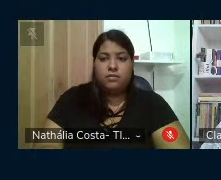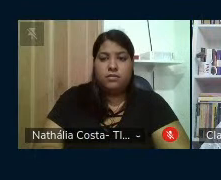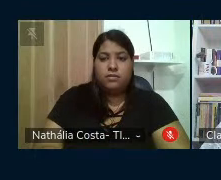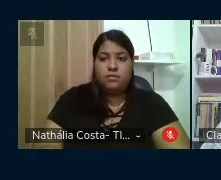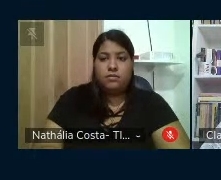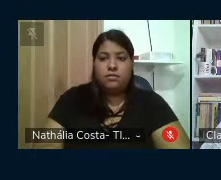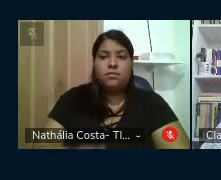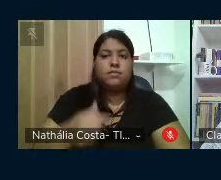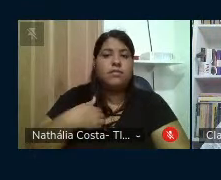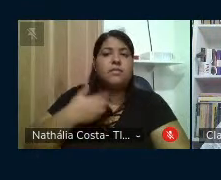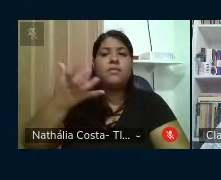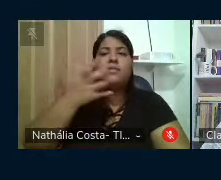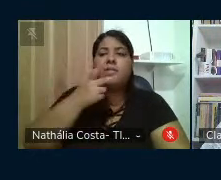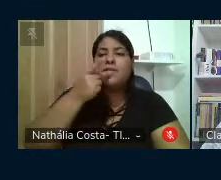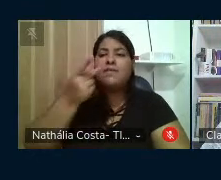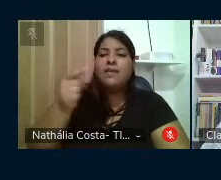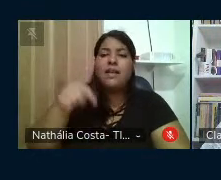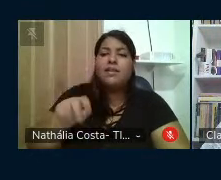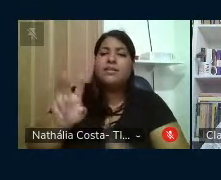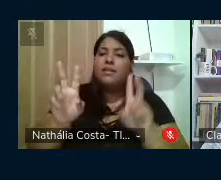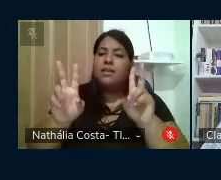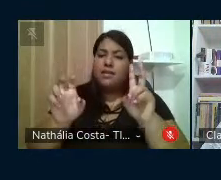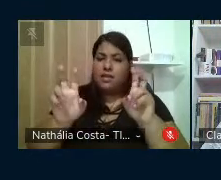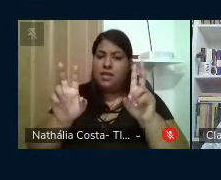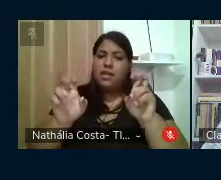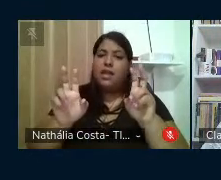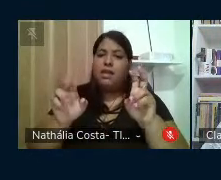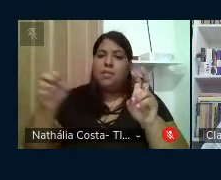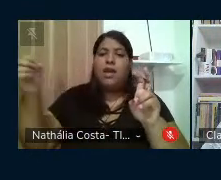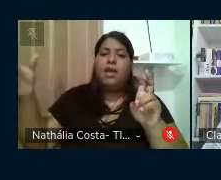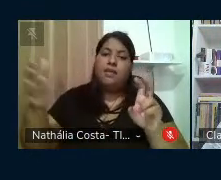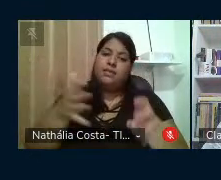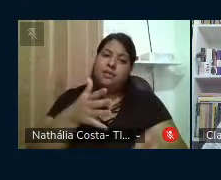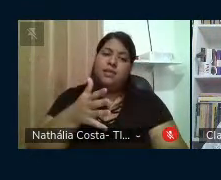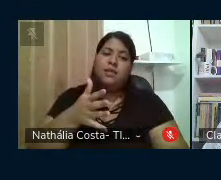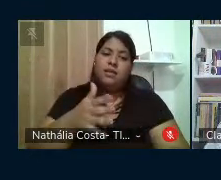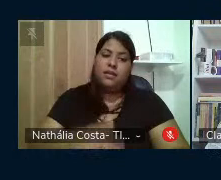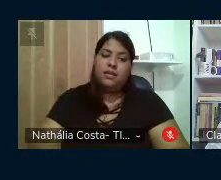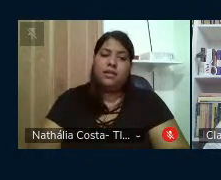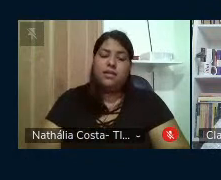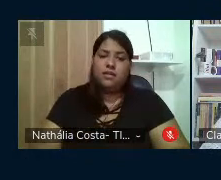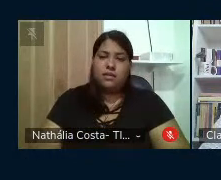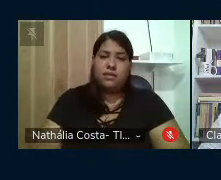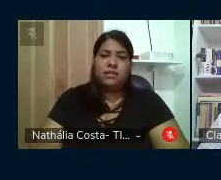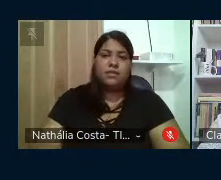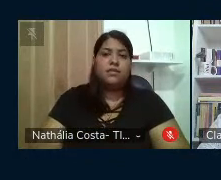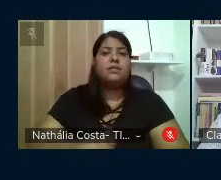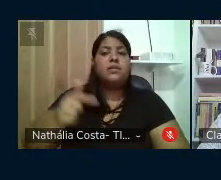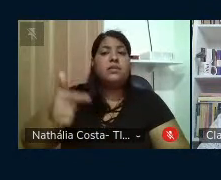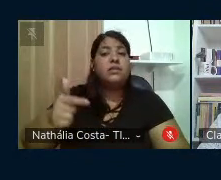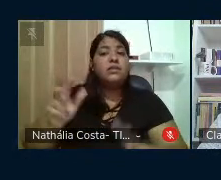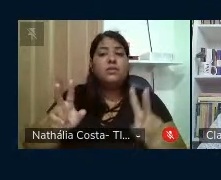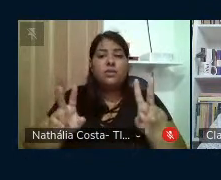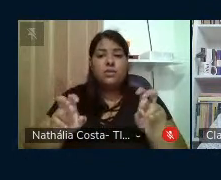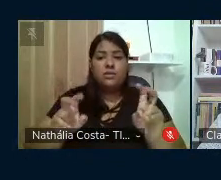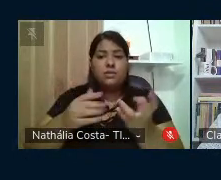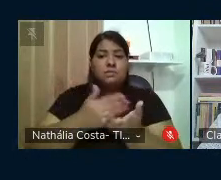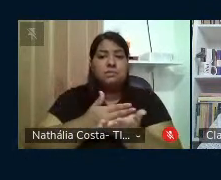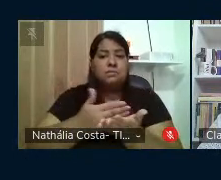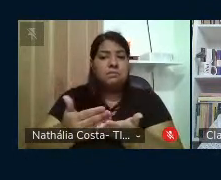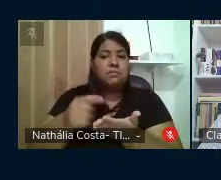tratar exatamente deste tema, este tema mais recente, colocando um sub-tema, a partir dessa letra